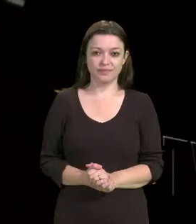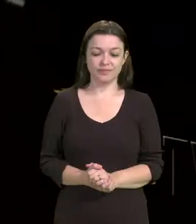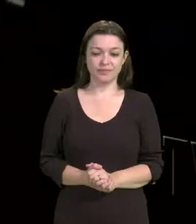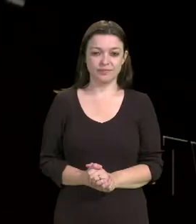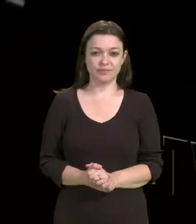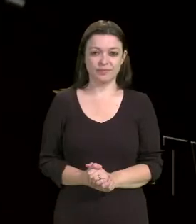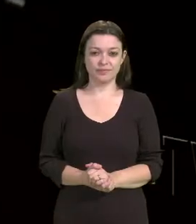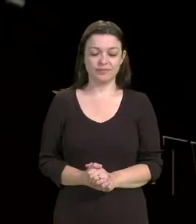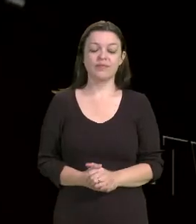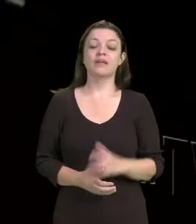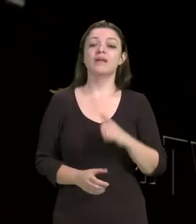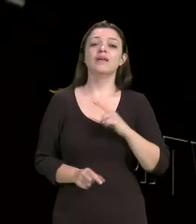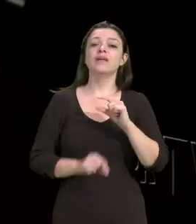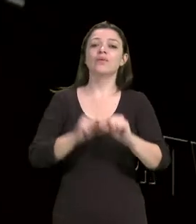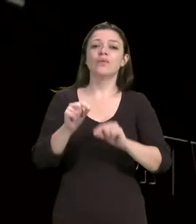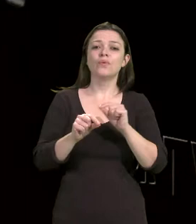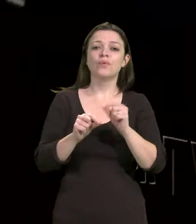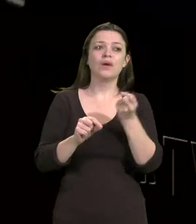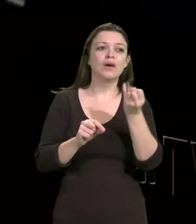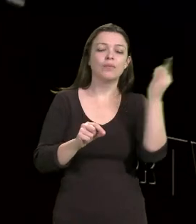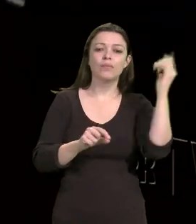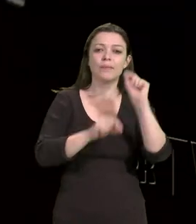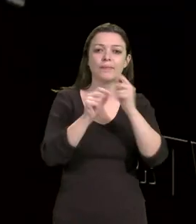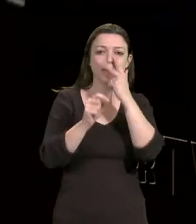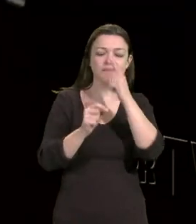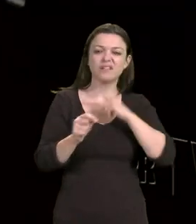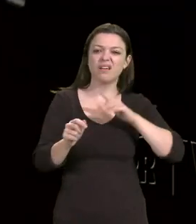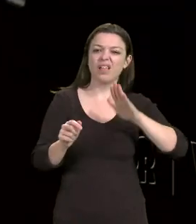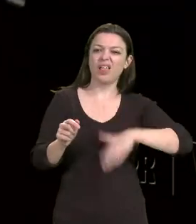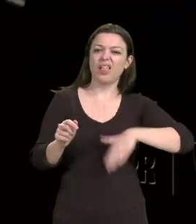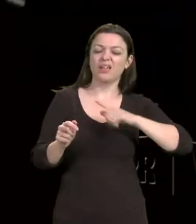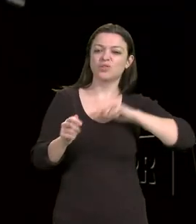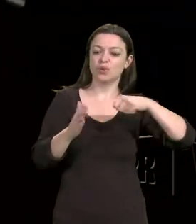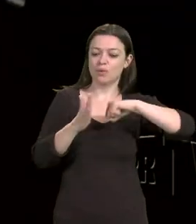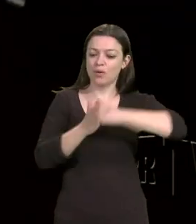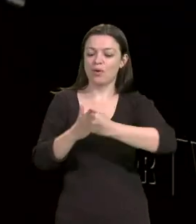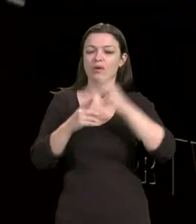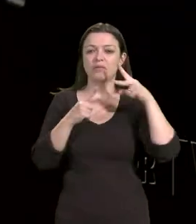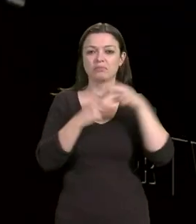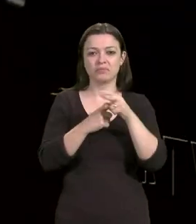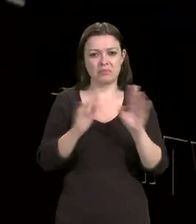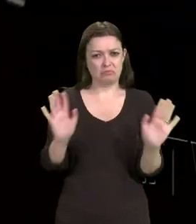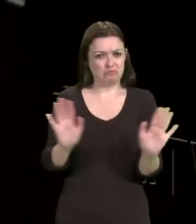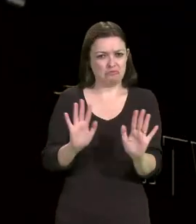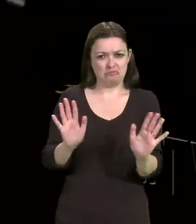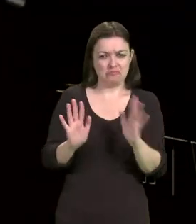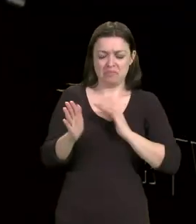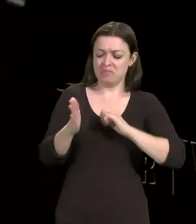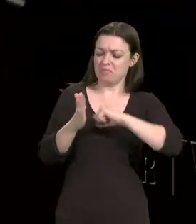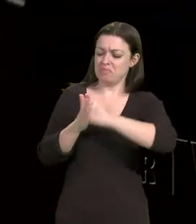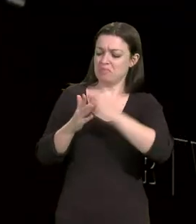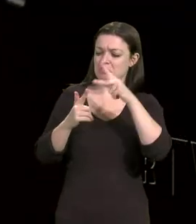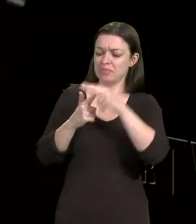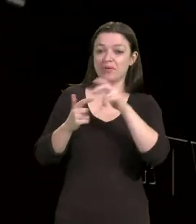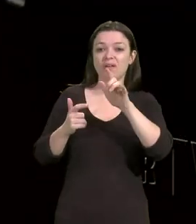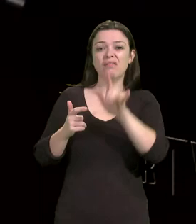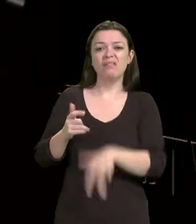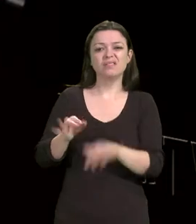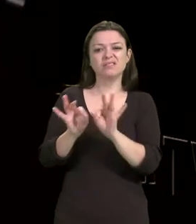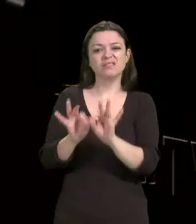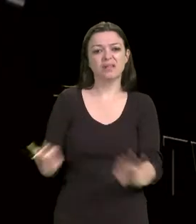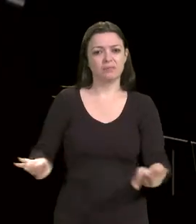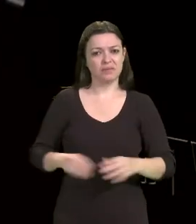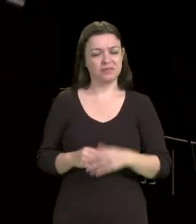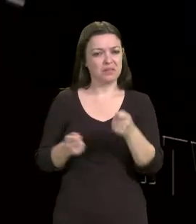Querem deslegitimar a gravidade desses cortes, dizendo que são cortes insignificantes, que são cortes de apenas